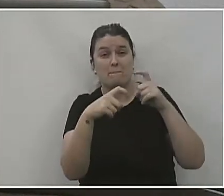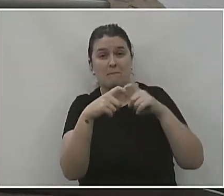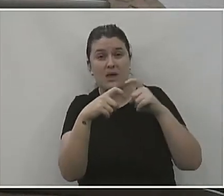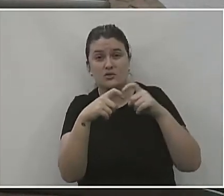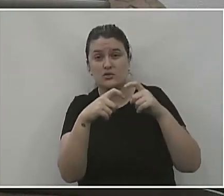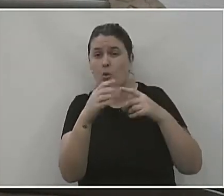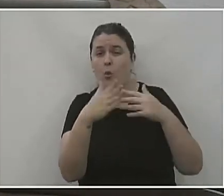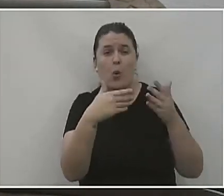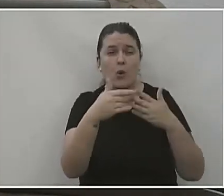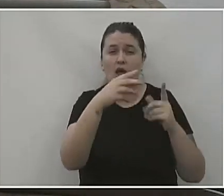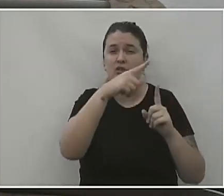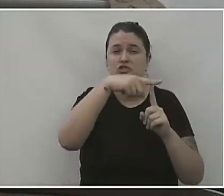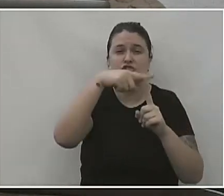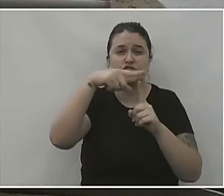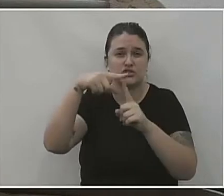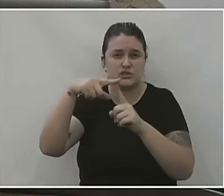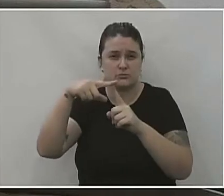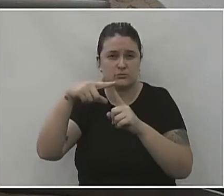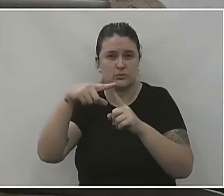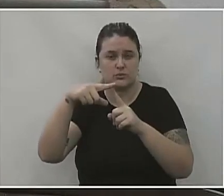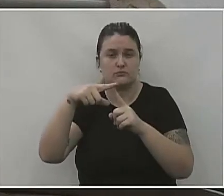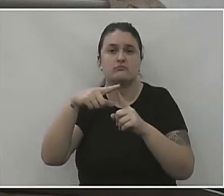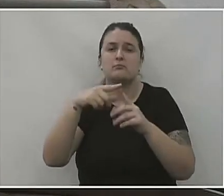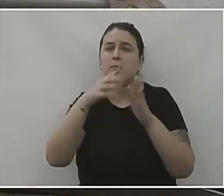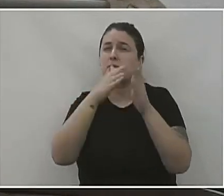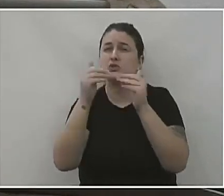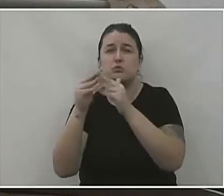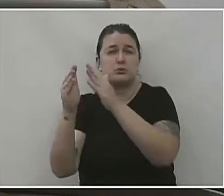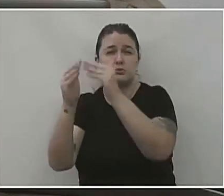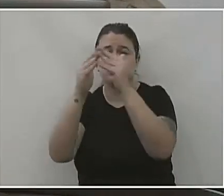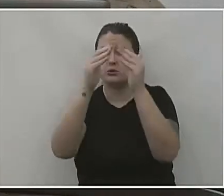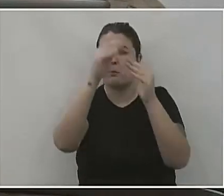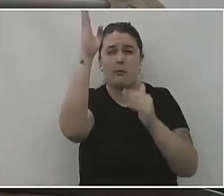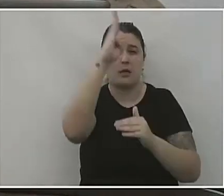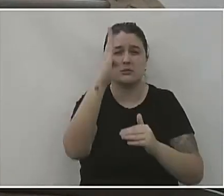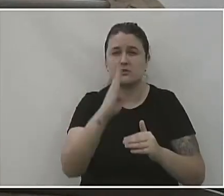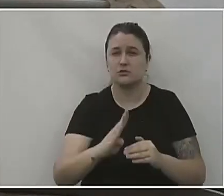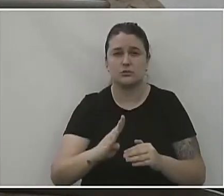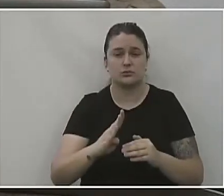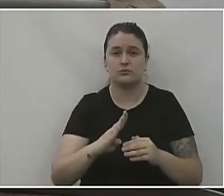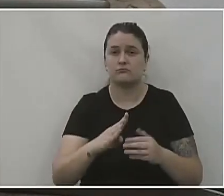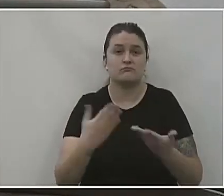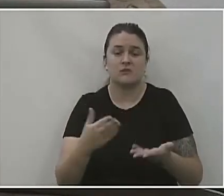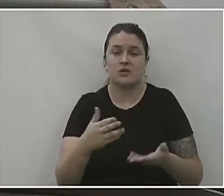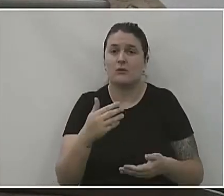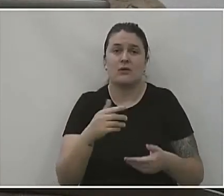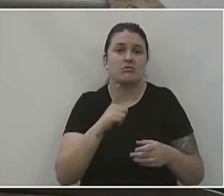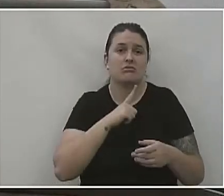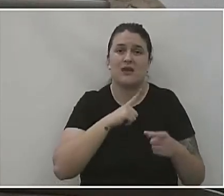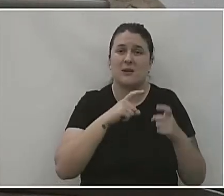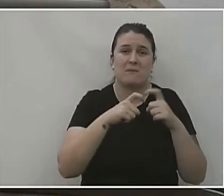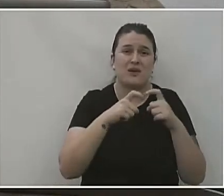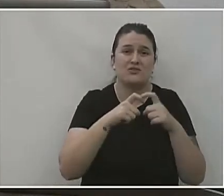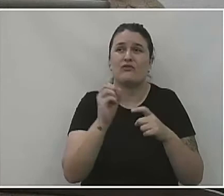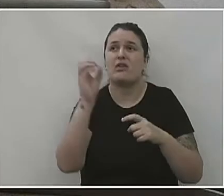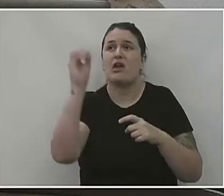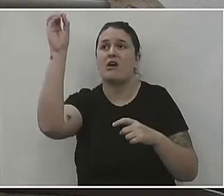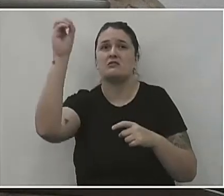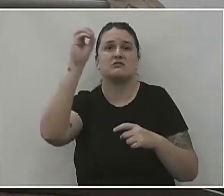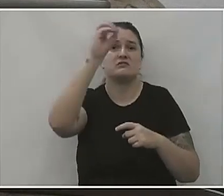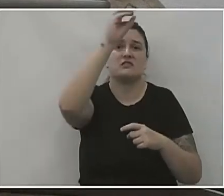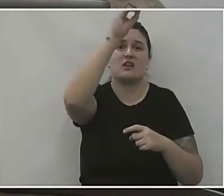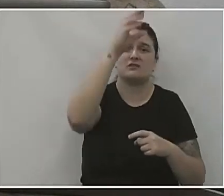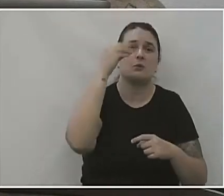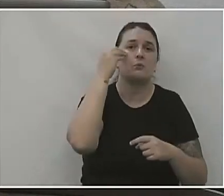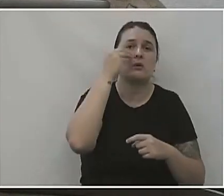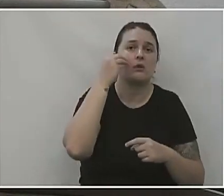sendo qualquer especialidade, ele está sendo requisitado em todo e qualquer lugar no Brasil inteiro. Então, tem médicos que viajam para outros lugares e